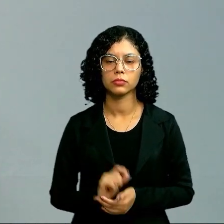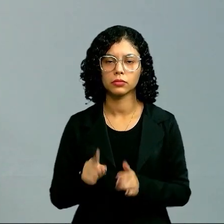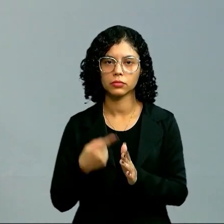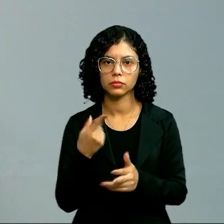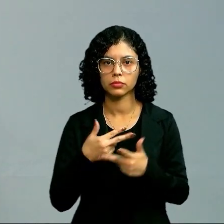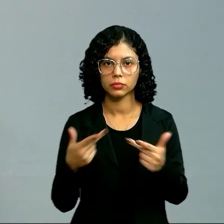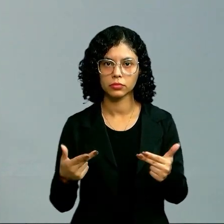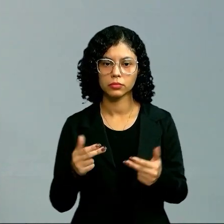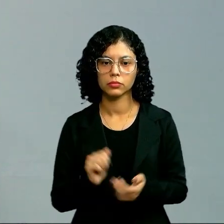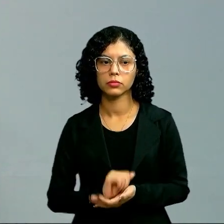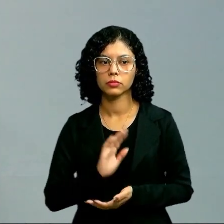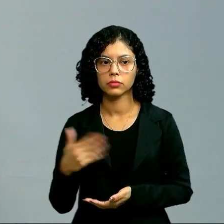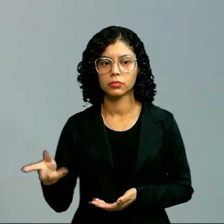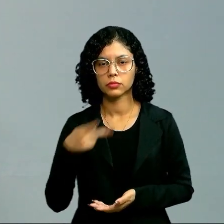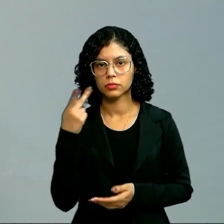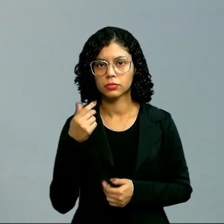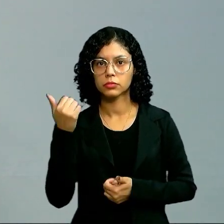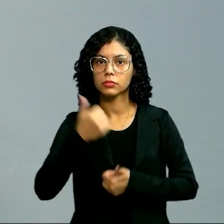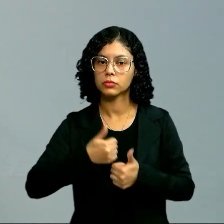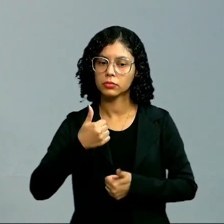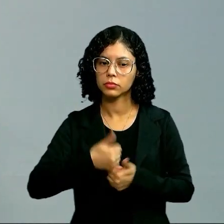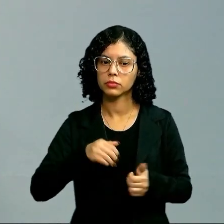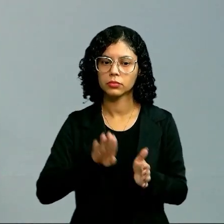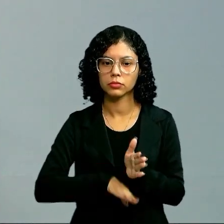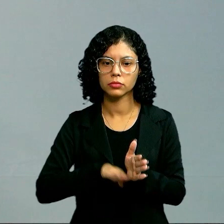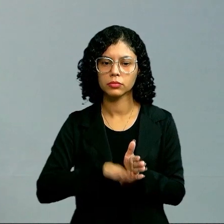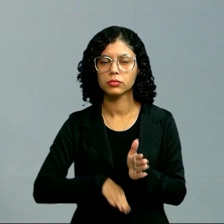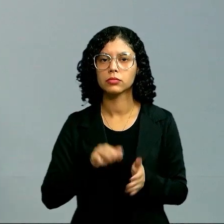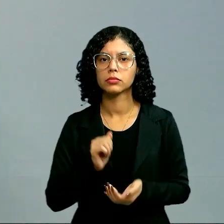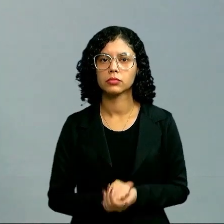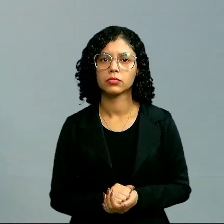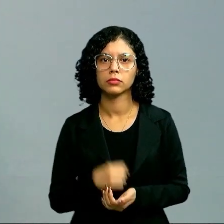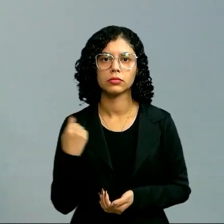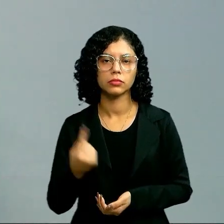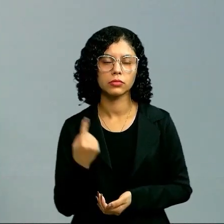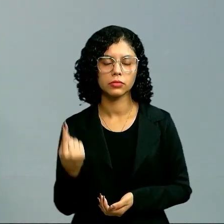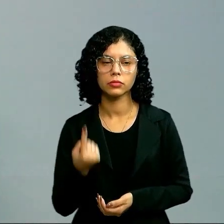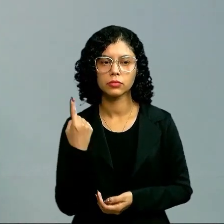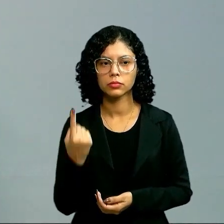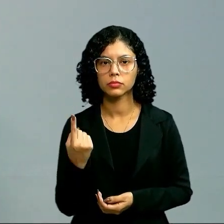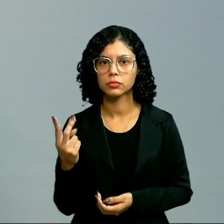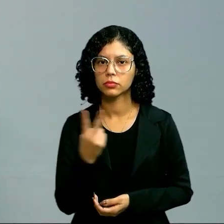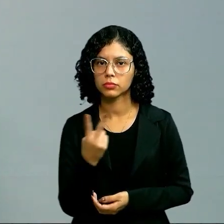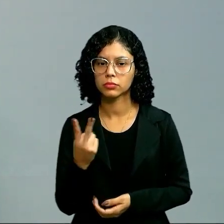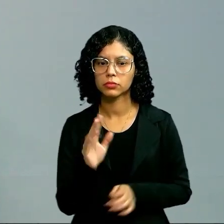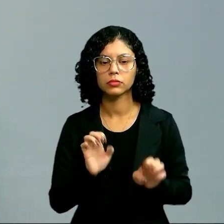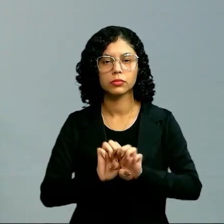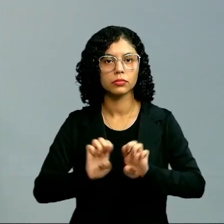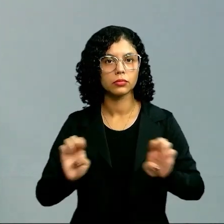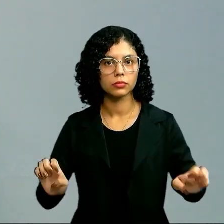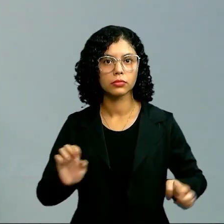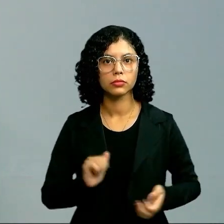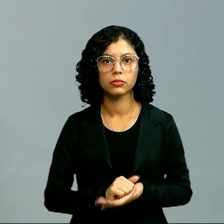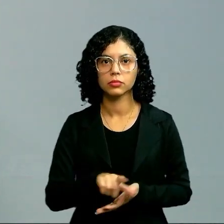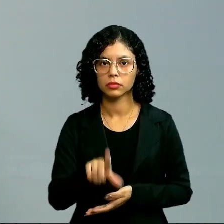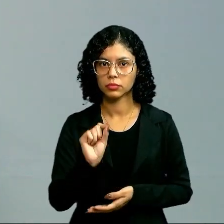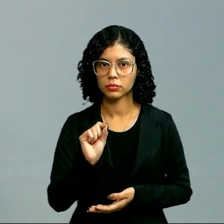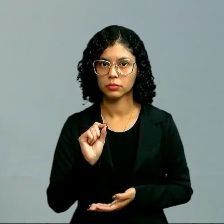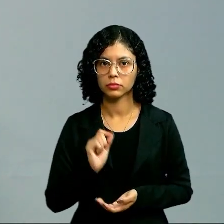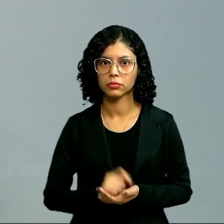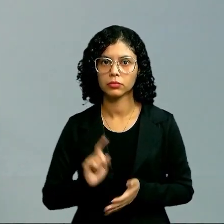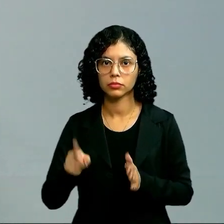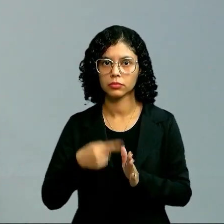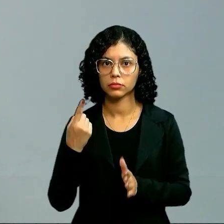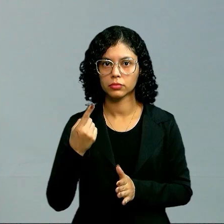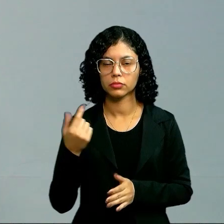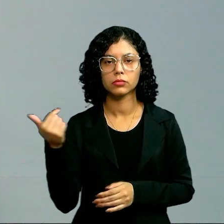coisa. Quando fala-se em substituir, a gente tem que isolar uma das duas equações. A gente escolhe ou